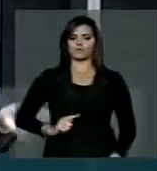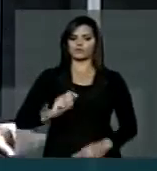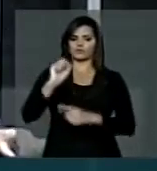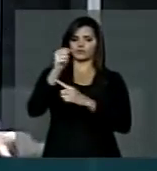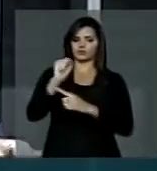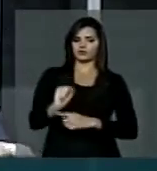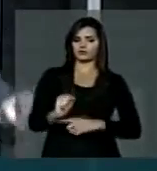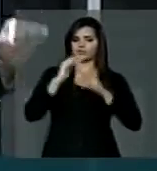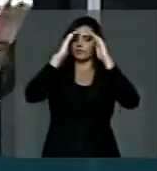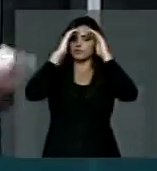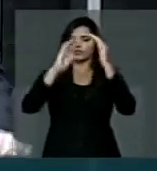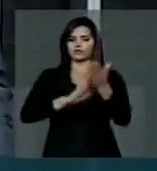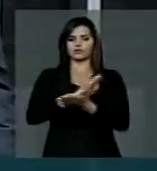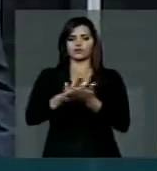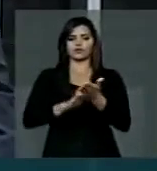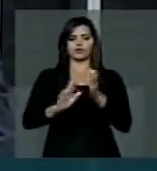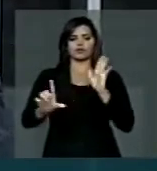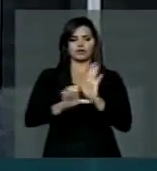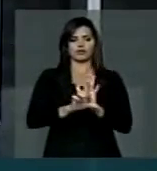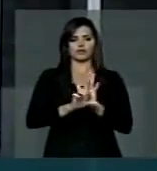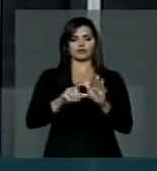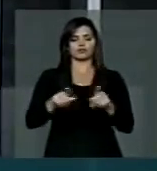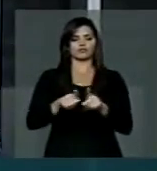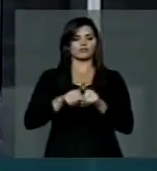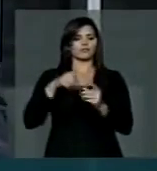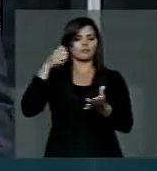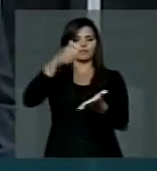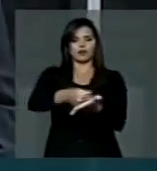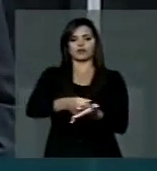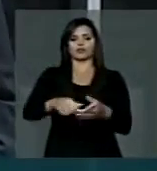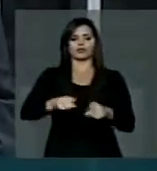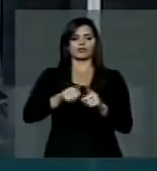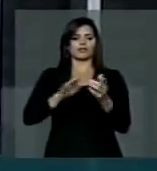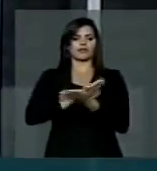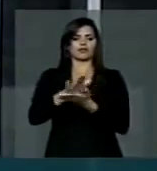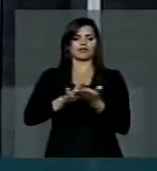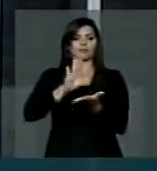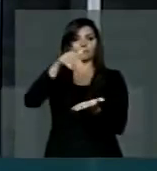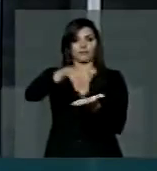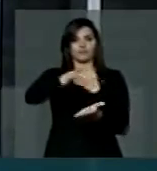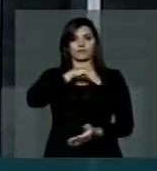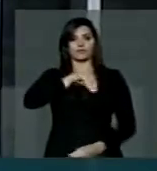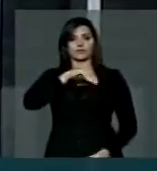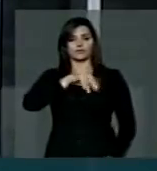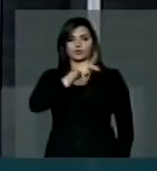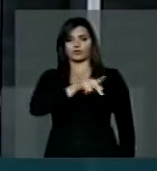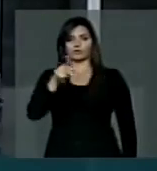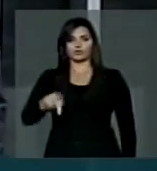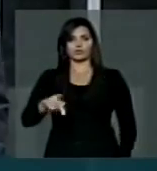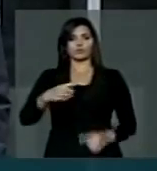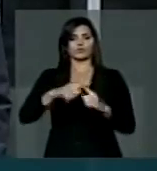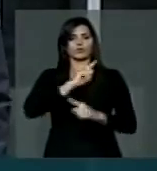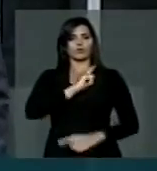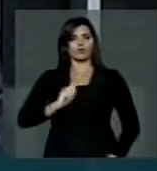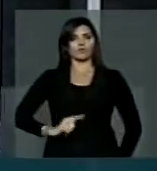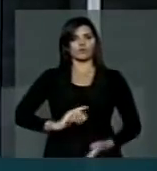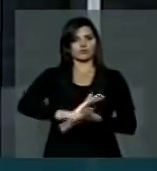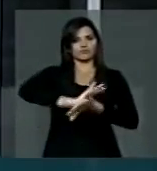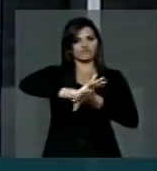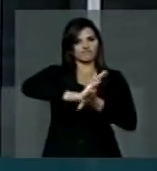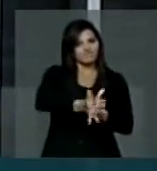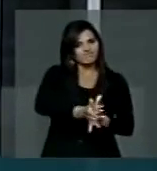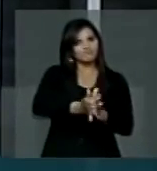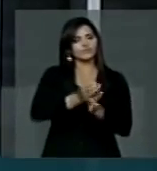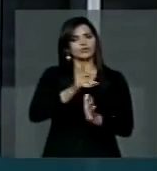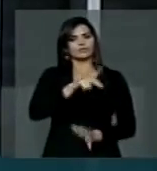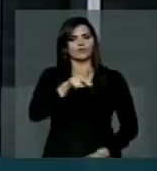respeita a lei em vigor e não paga o piso do magistério, portanto o governo de Sergipe pisa no piso do